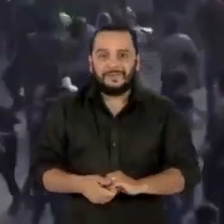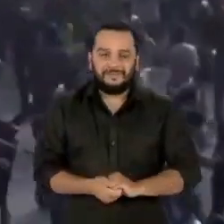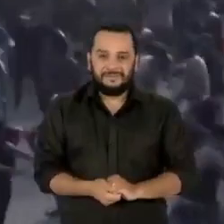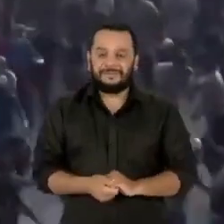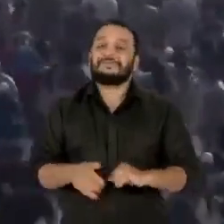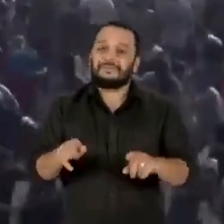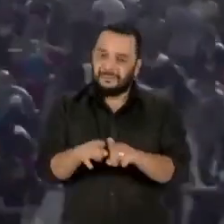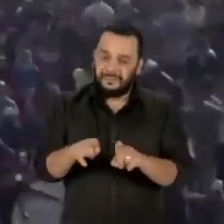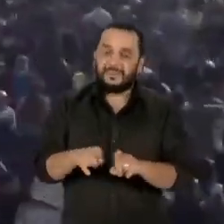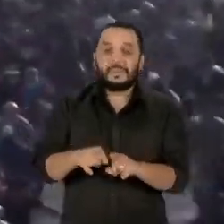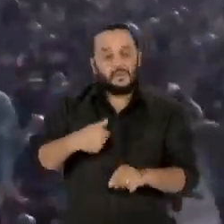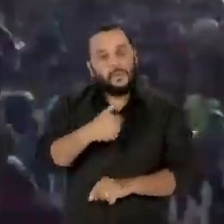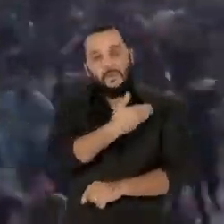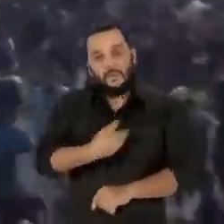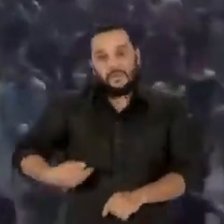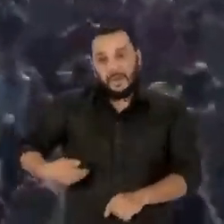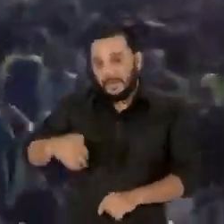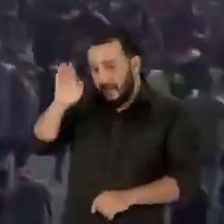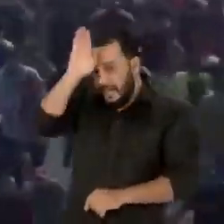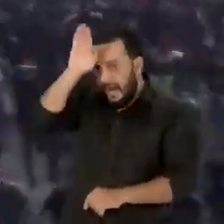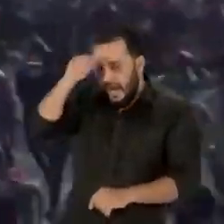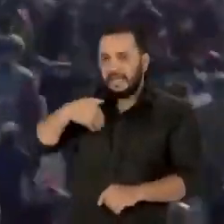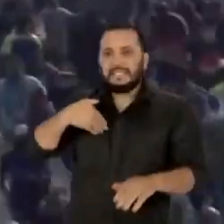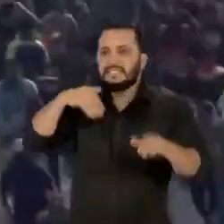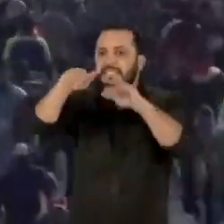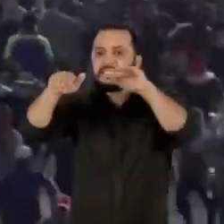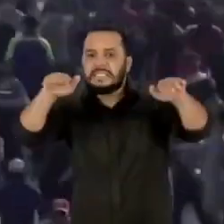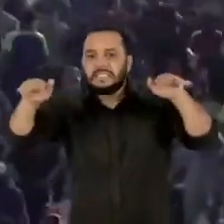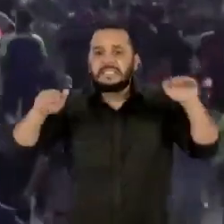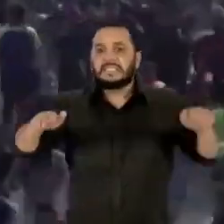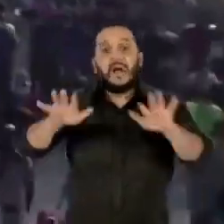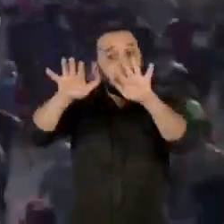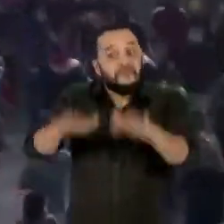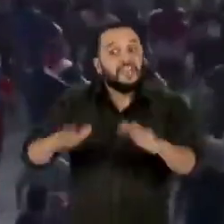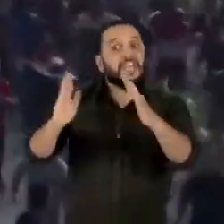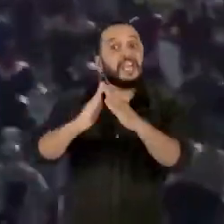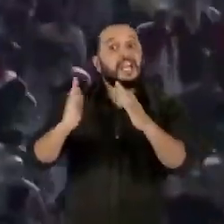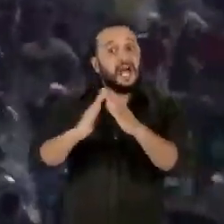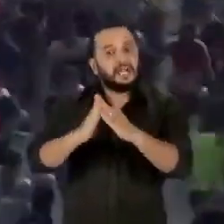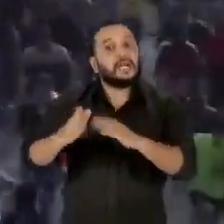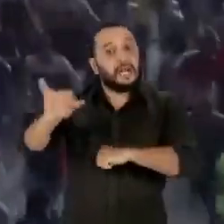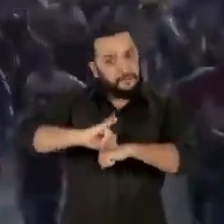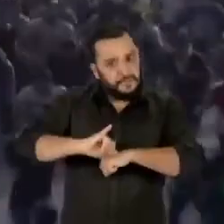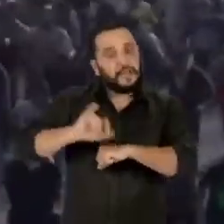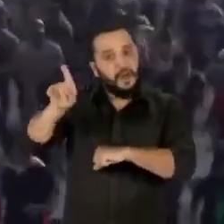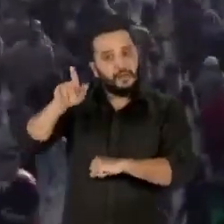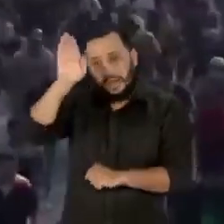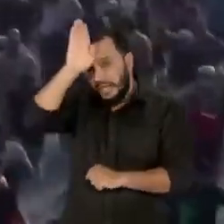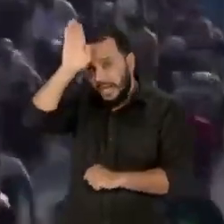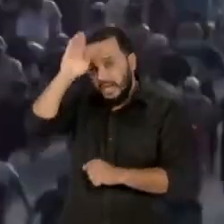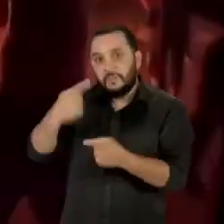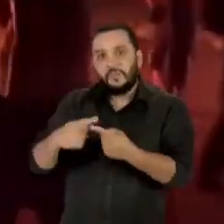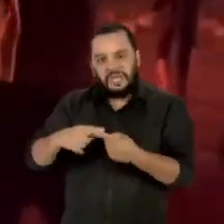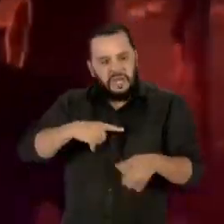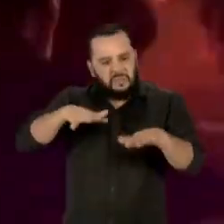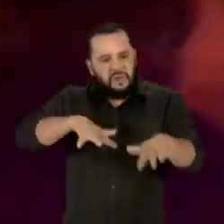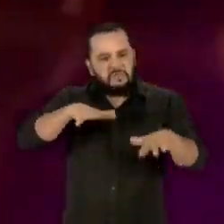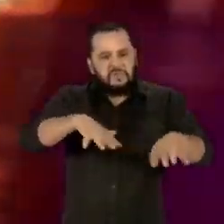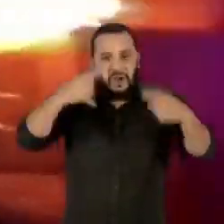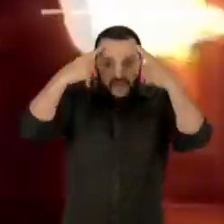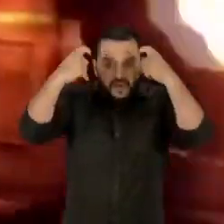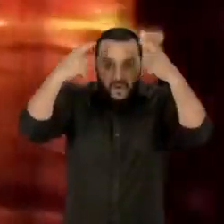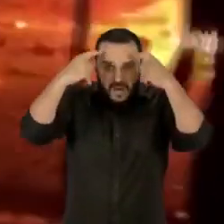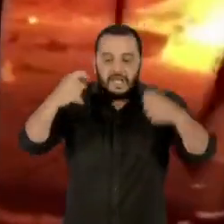O governo do Iraque decretou o toque de recolher na capital Bagdá após protestos violentos em várias cidades que nas